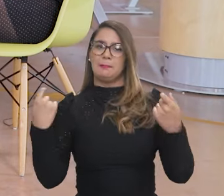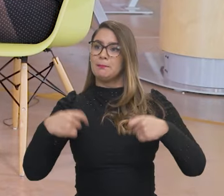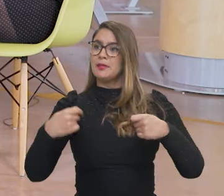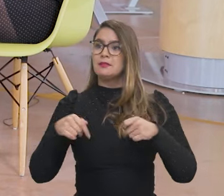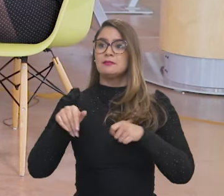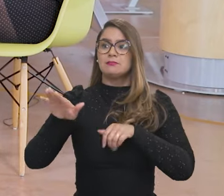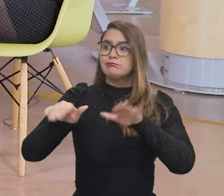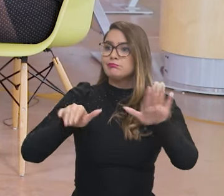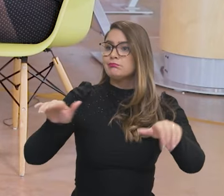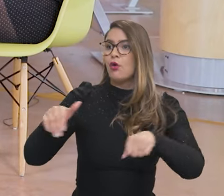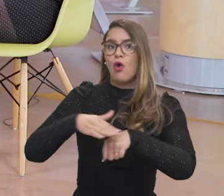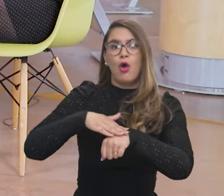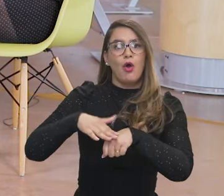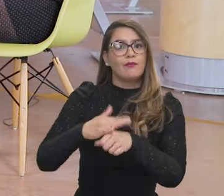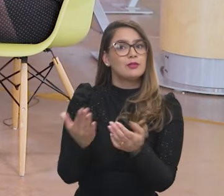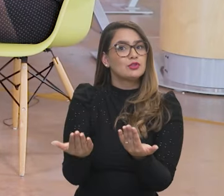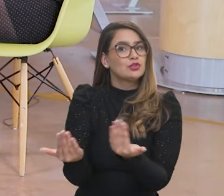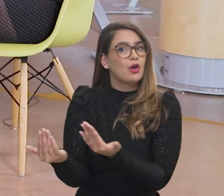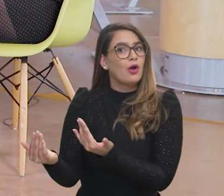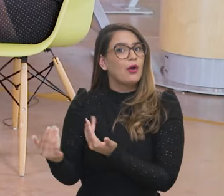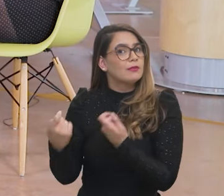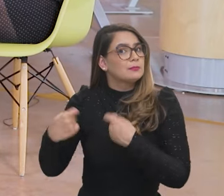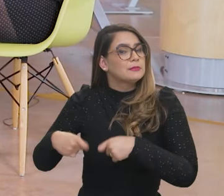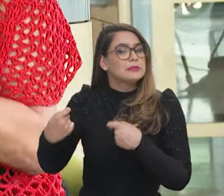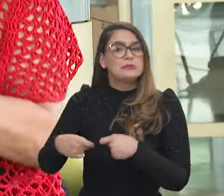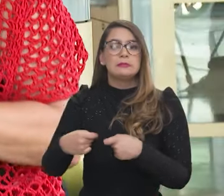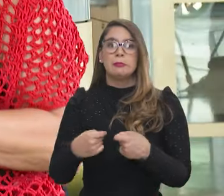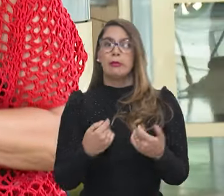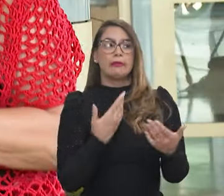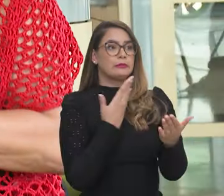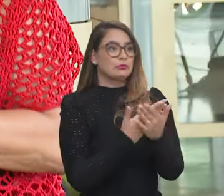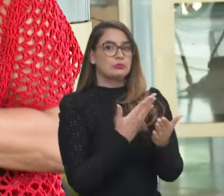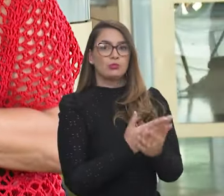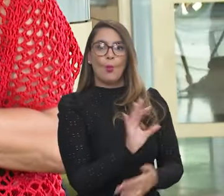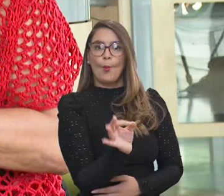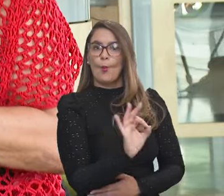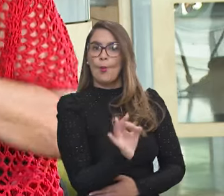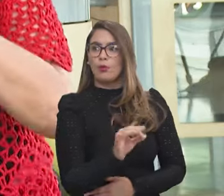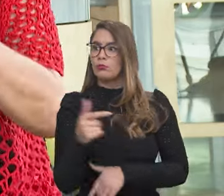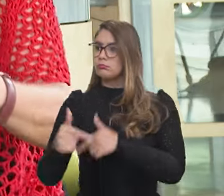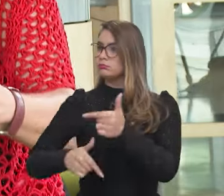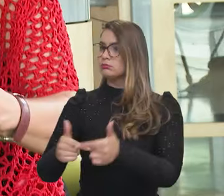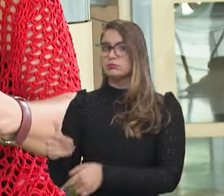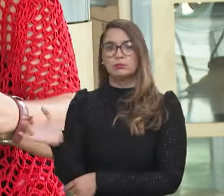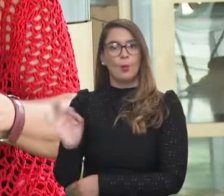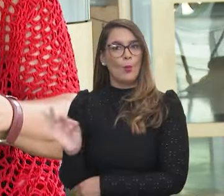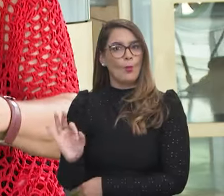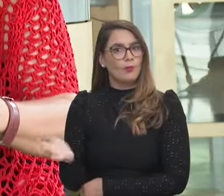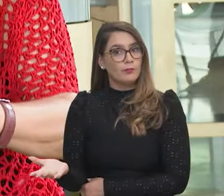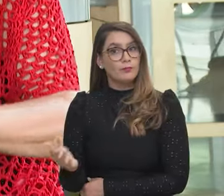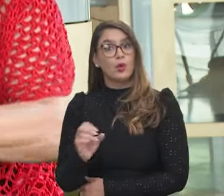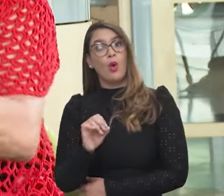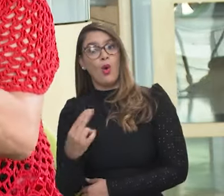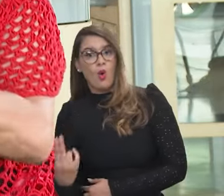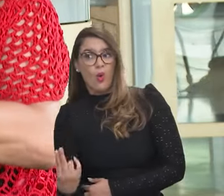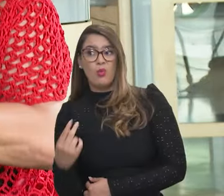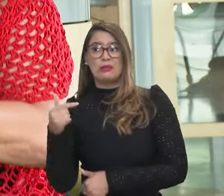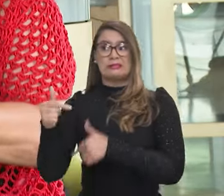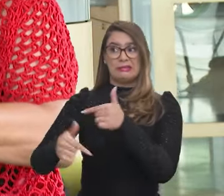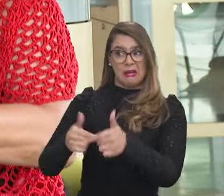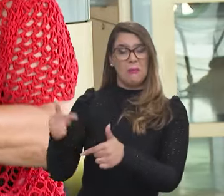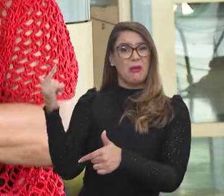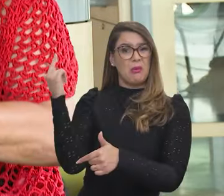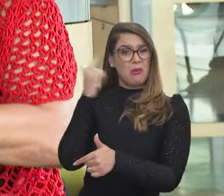precisamos falar com essa juventude que nem está estudando e que nem está trabalhando. Ou que está